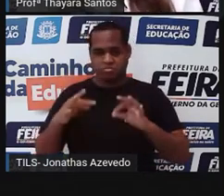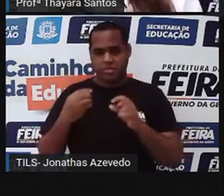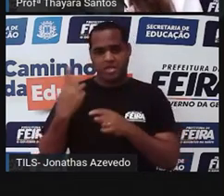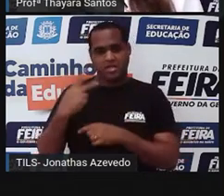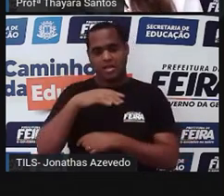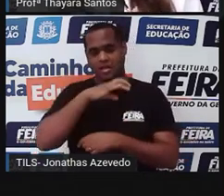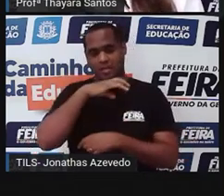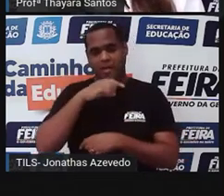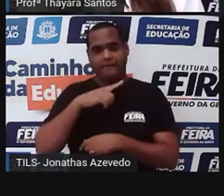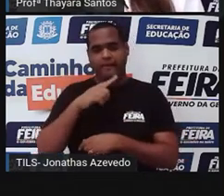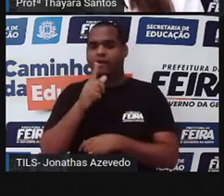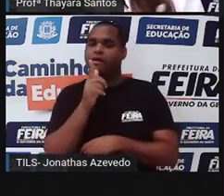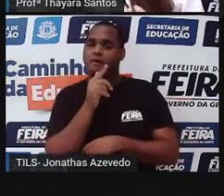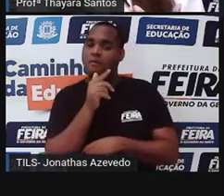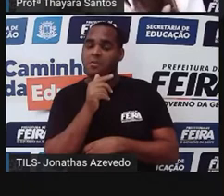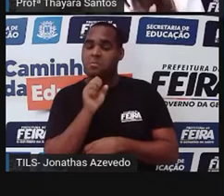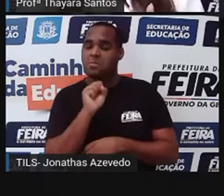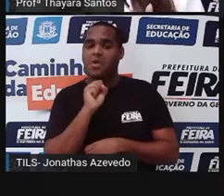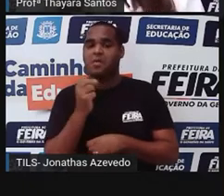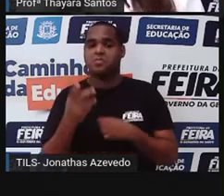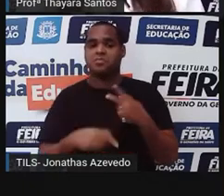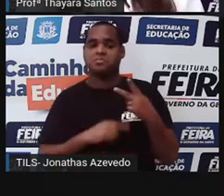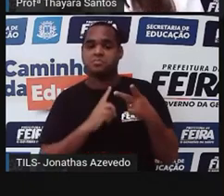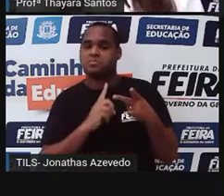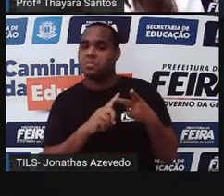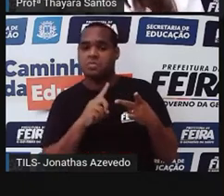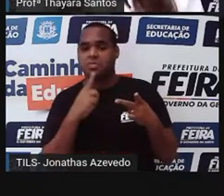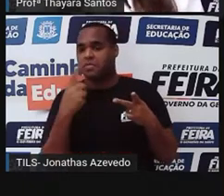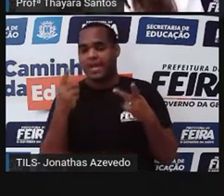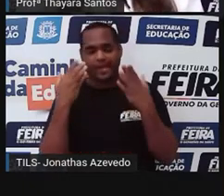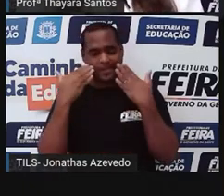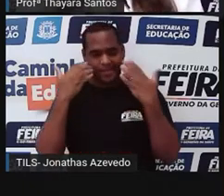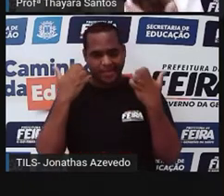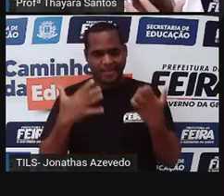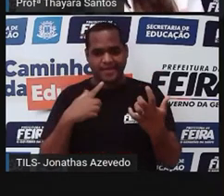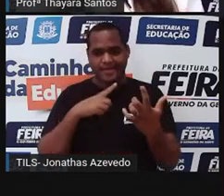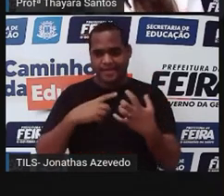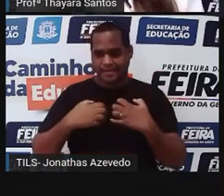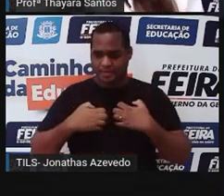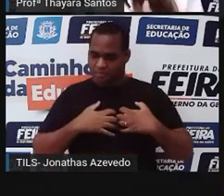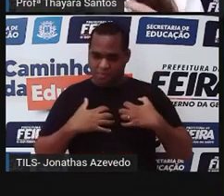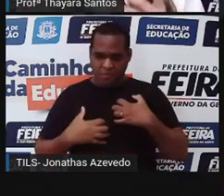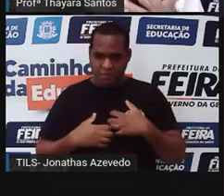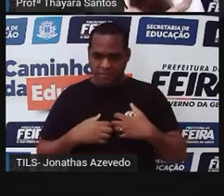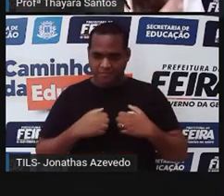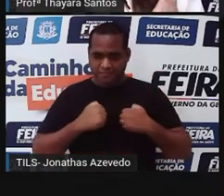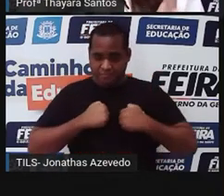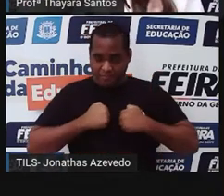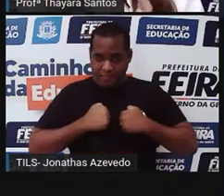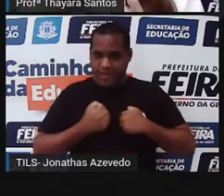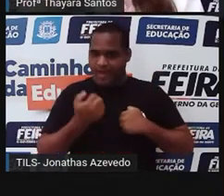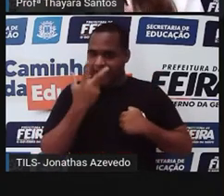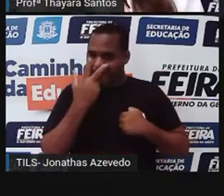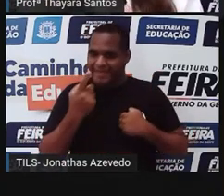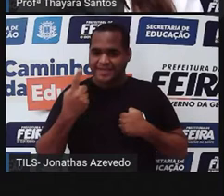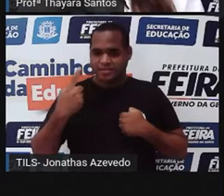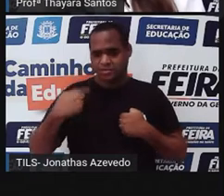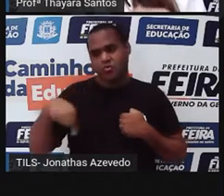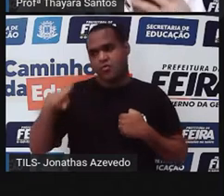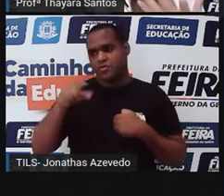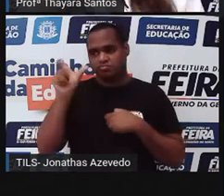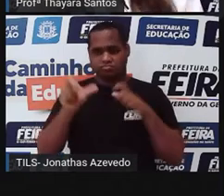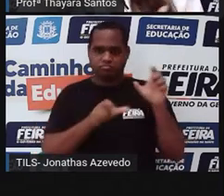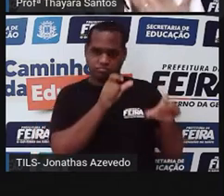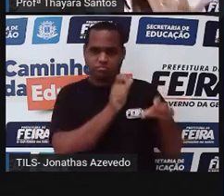animais que vivem no ambiente aquático. Ou eles podem apresentar o que a gente chama de pulmões foliáceos. São pulmões parecidos com os nossos,